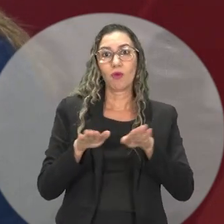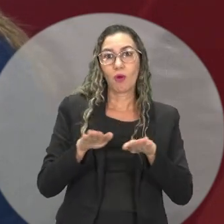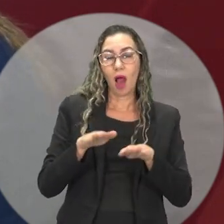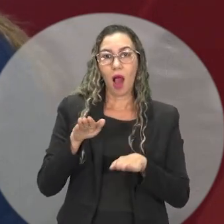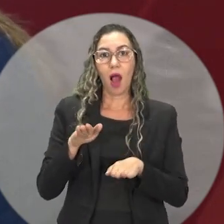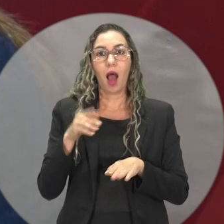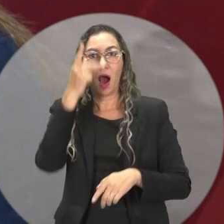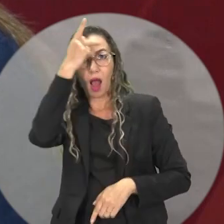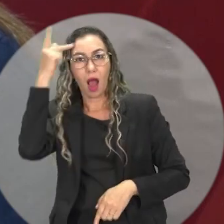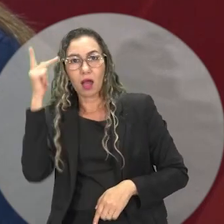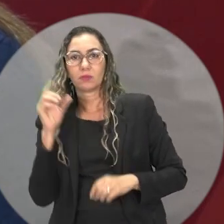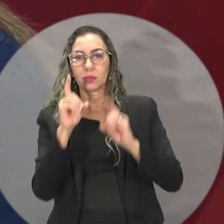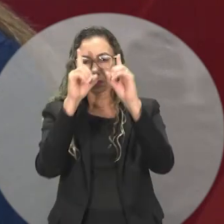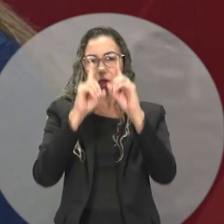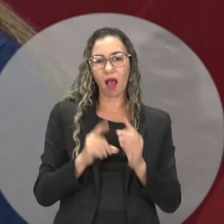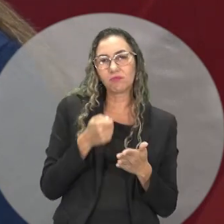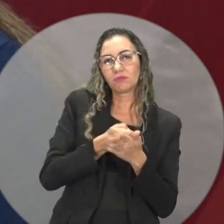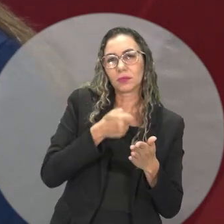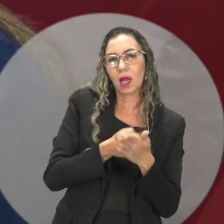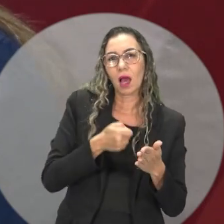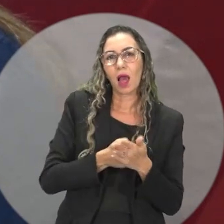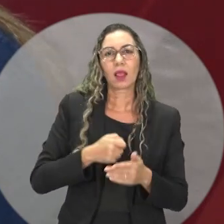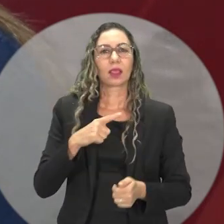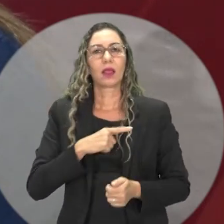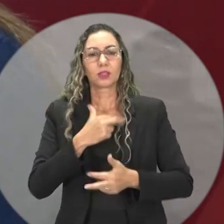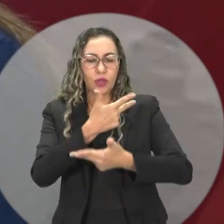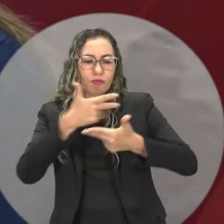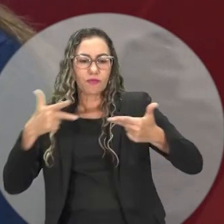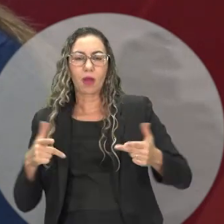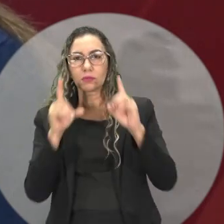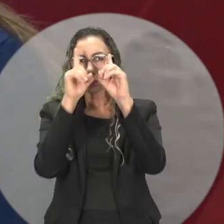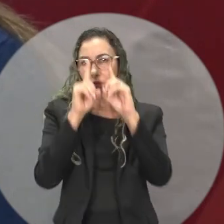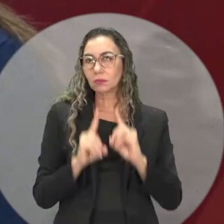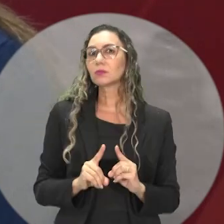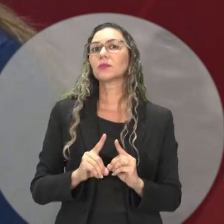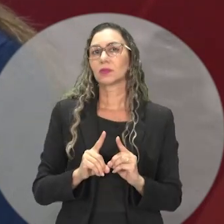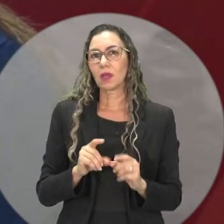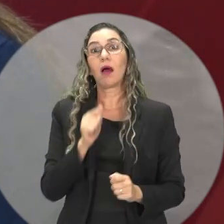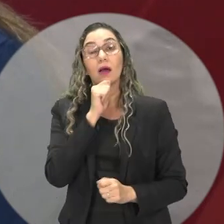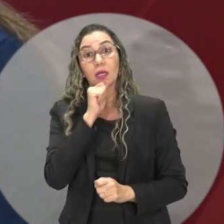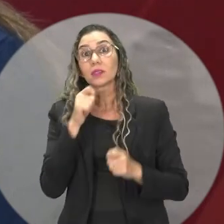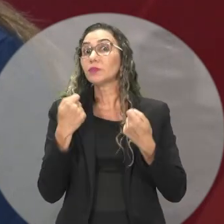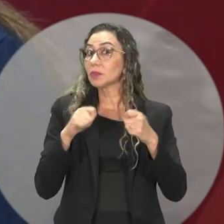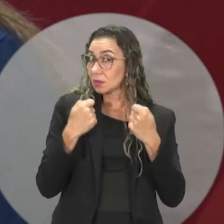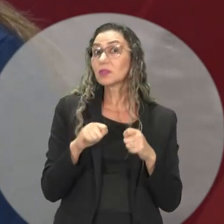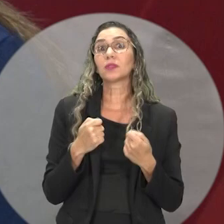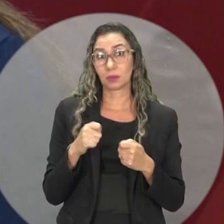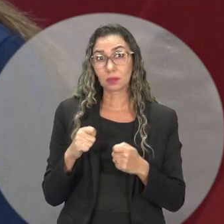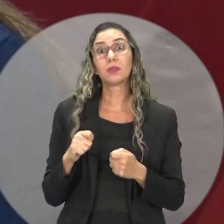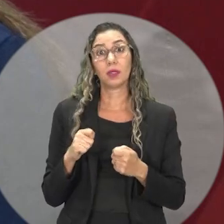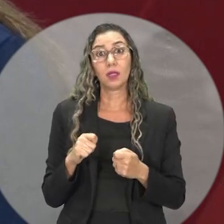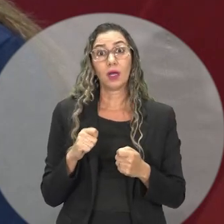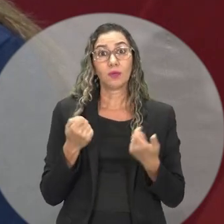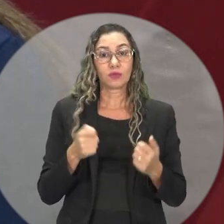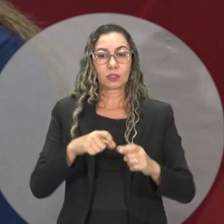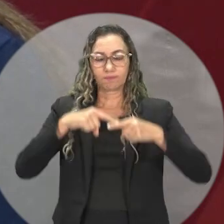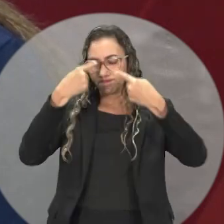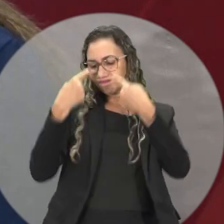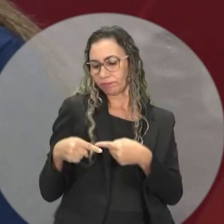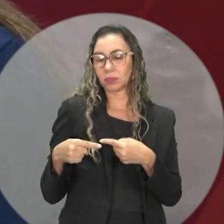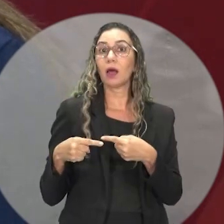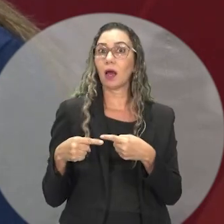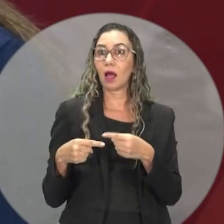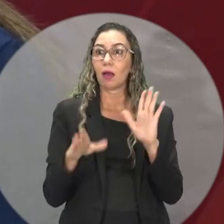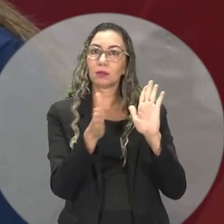com deficiência, no qual existem diversas deficiências, devemos ainda desafiar,